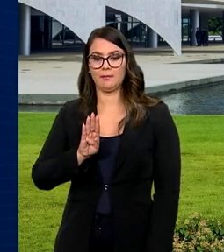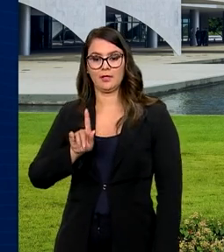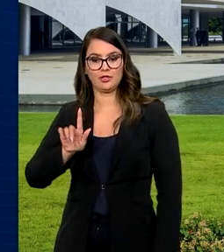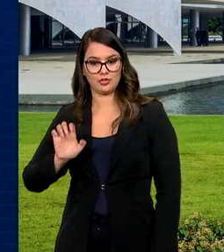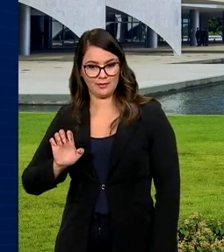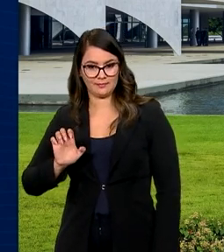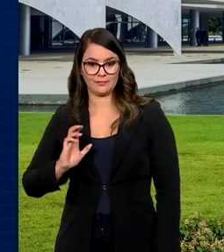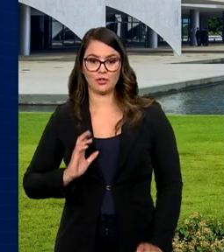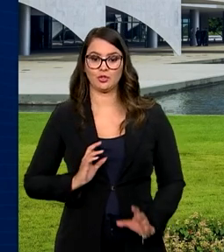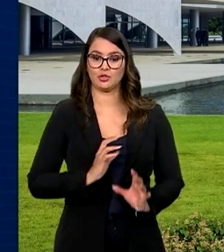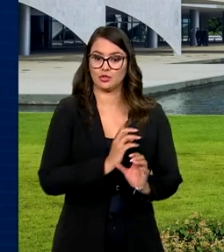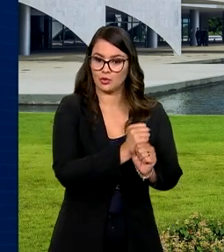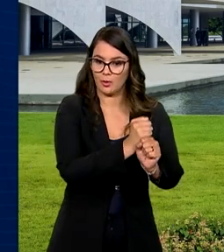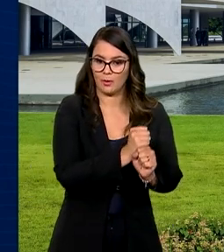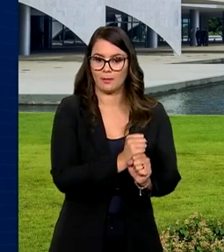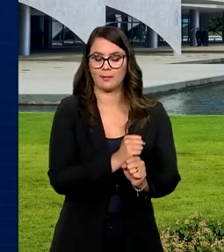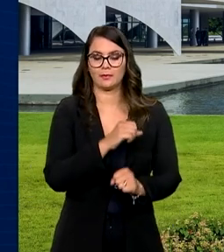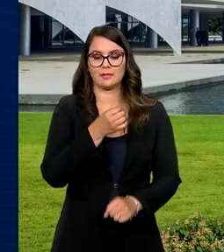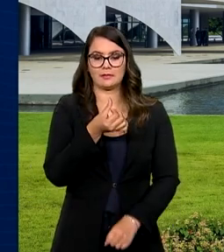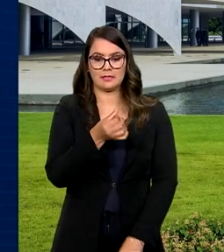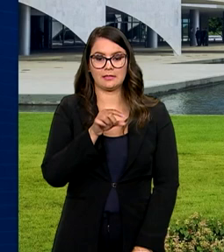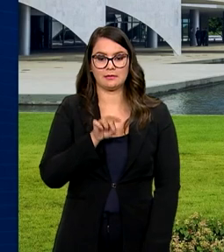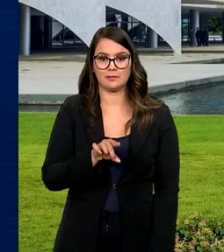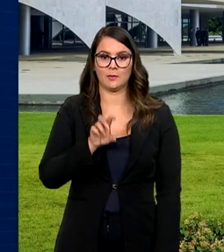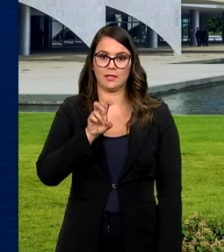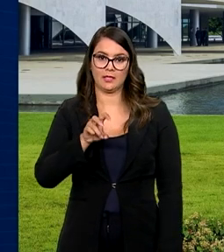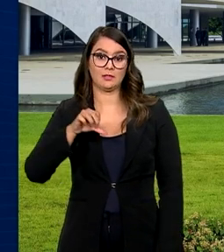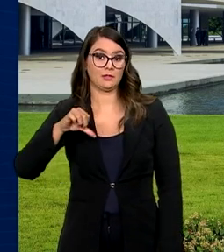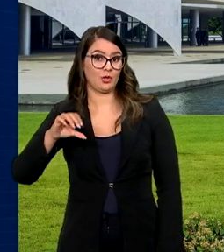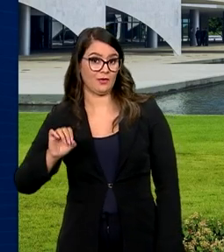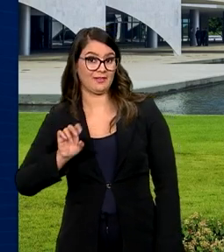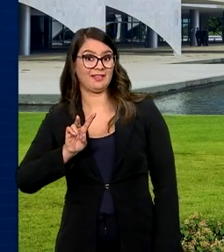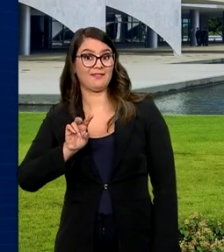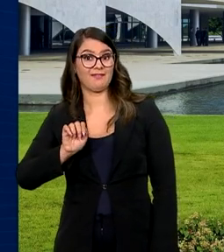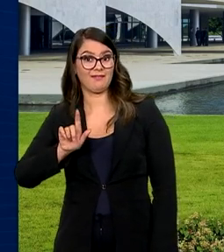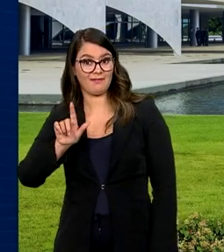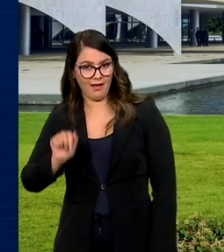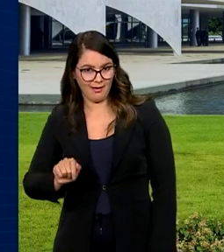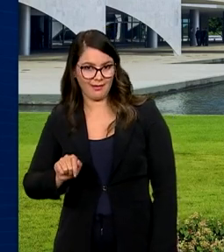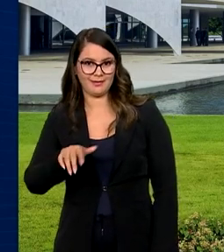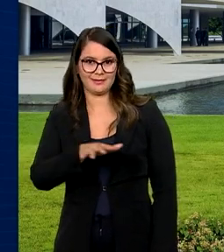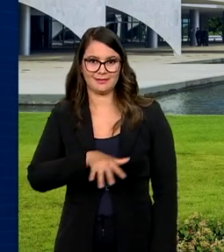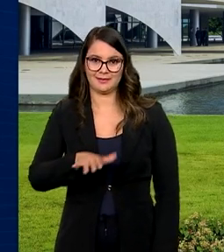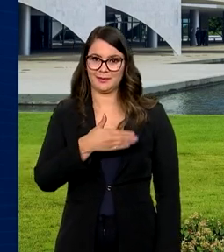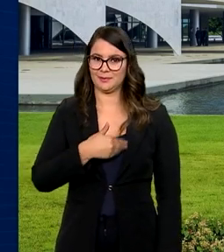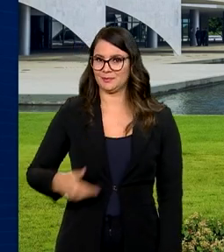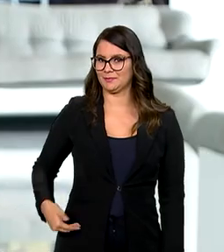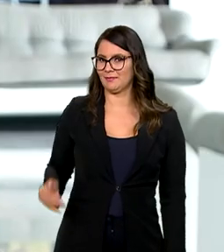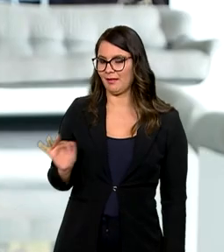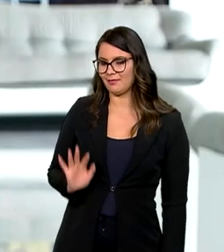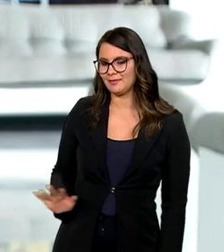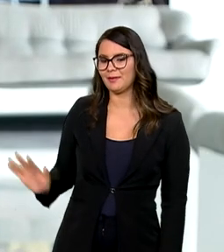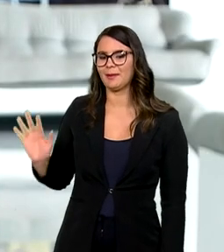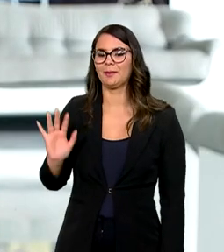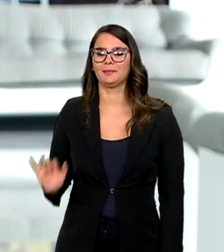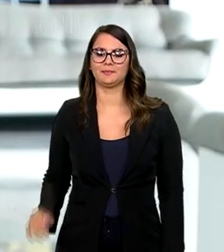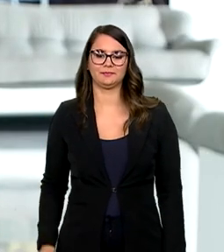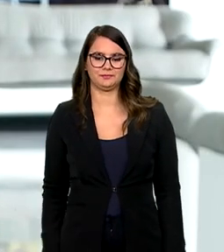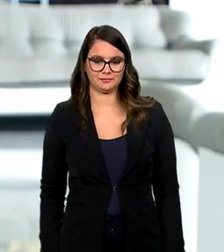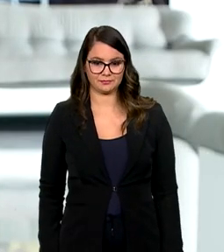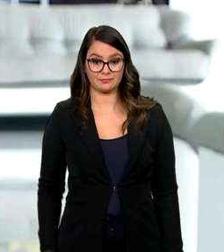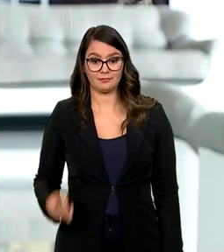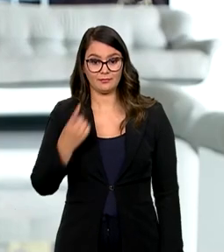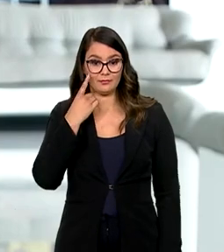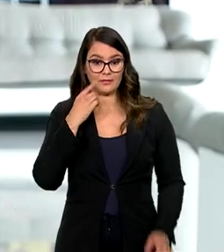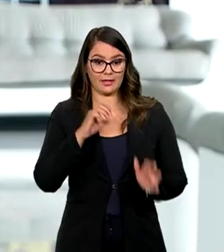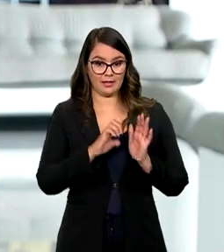Ao todo, serão ofertadas 6.590 vagas no Serviço Público Federal. A previsão é que